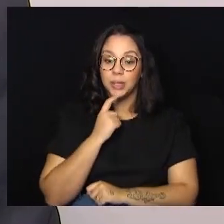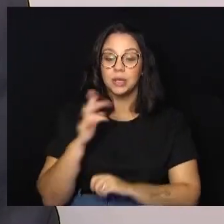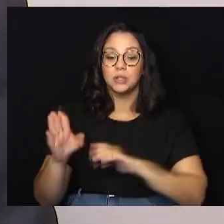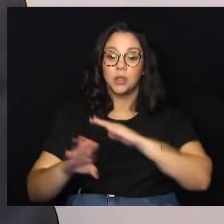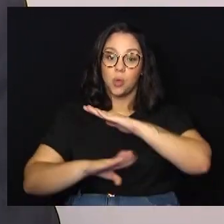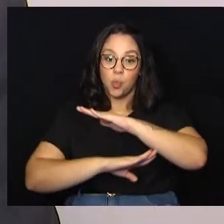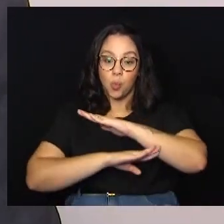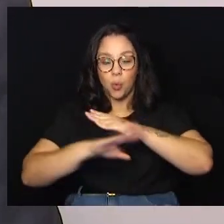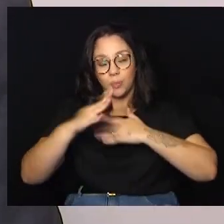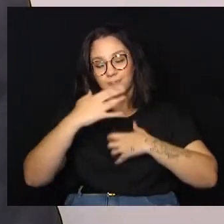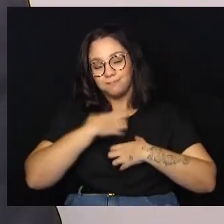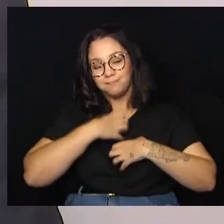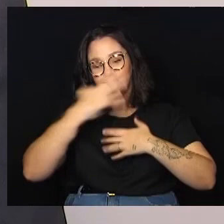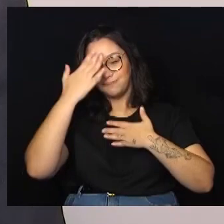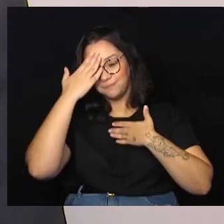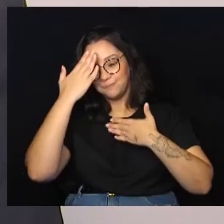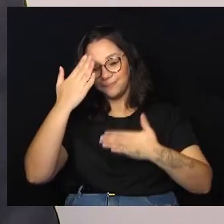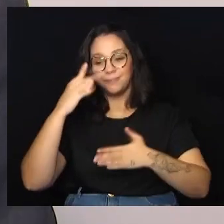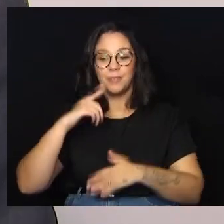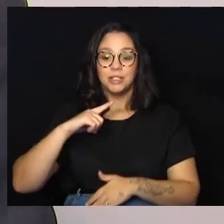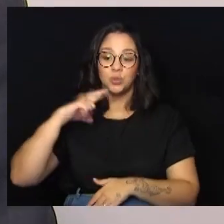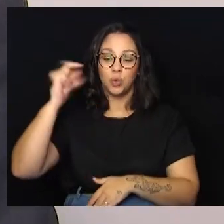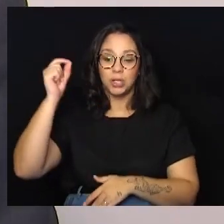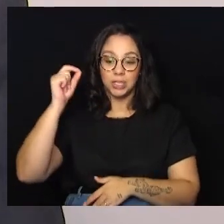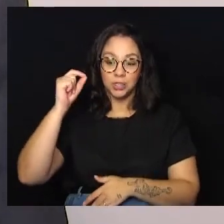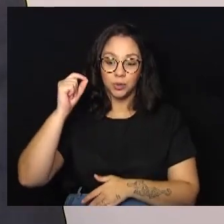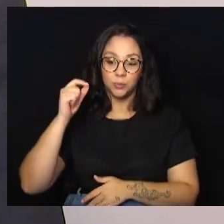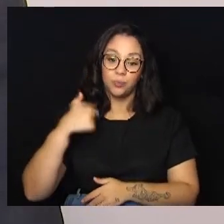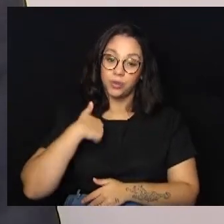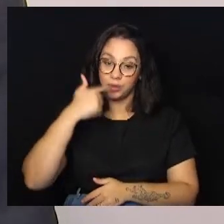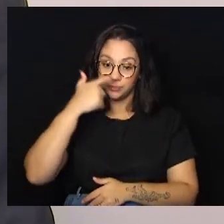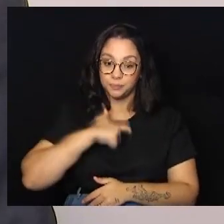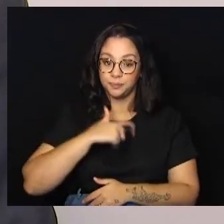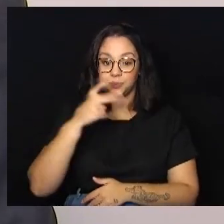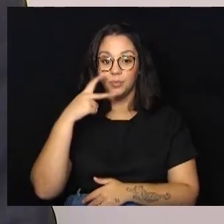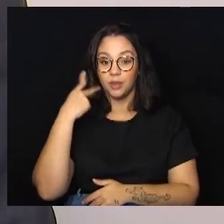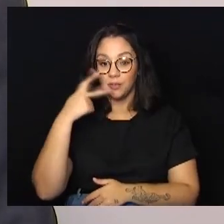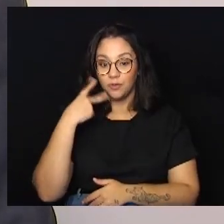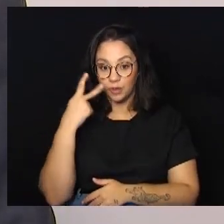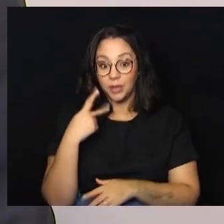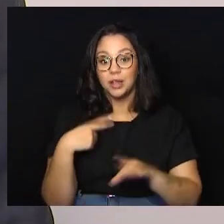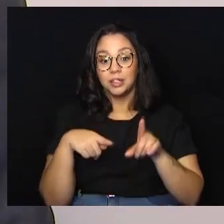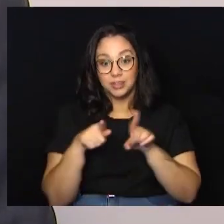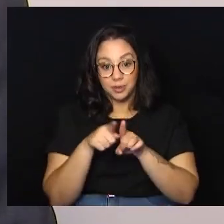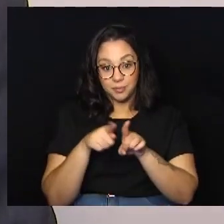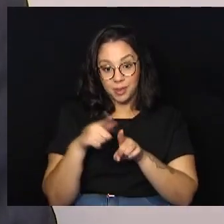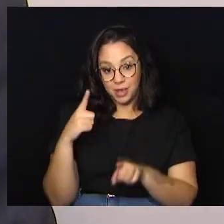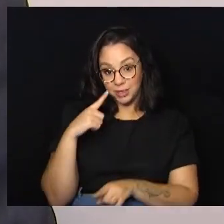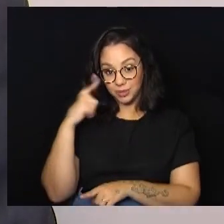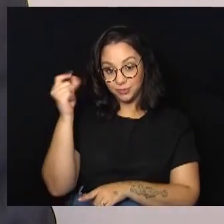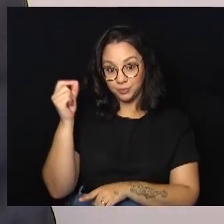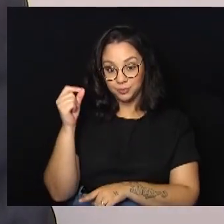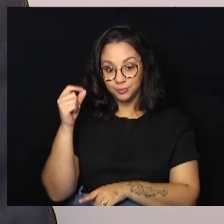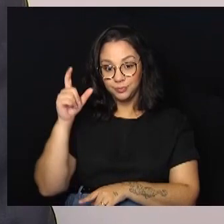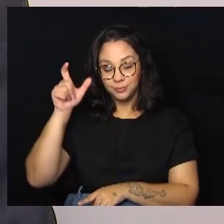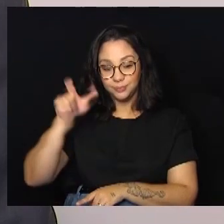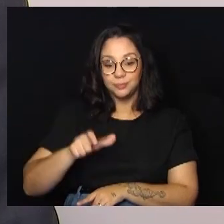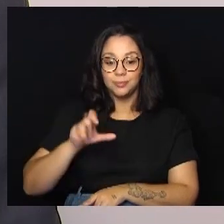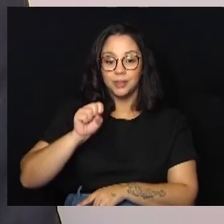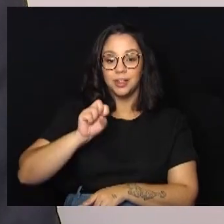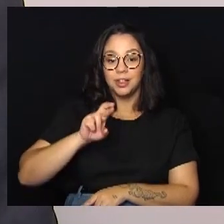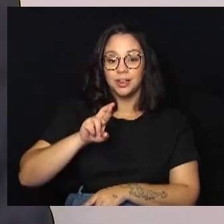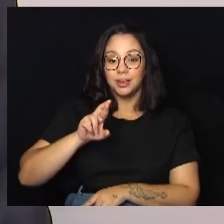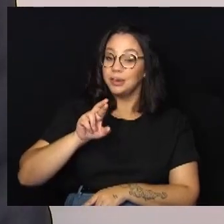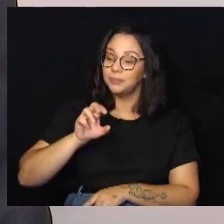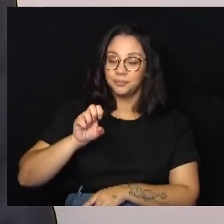a Câmara Municipal fica muito grata por ter sido escolhida. E eu, como vereador, que também foi escolhido pelo reverendo Sérgio Mello,